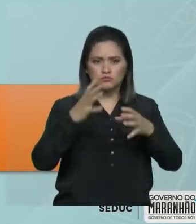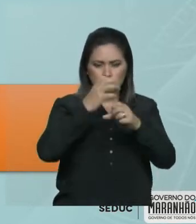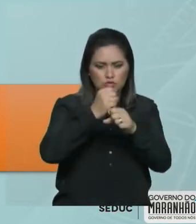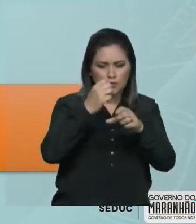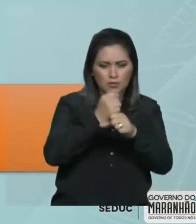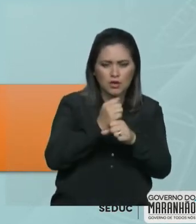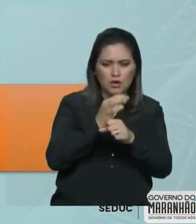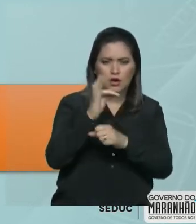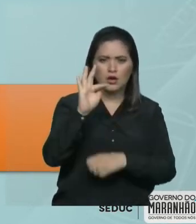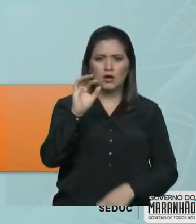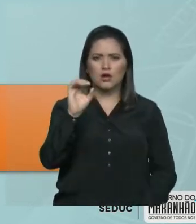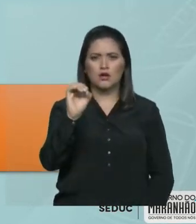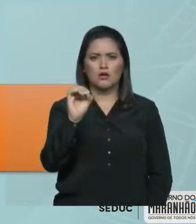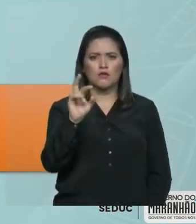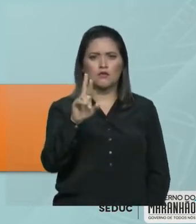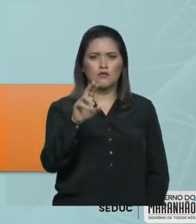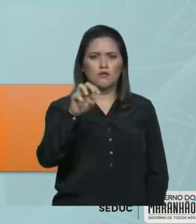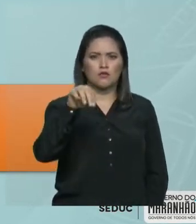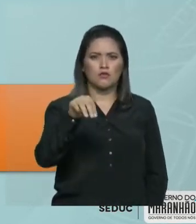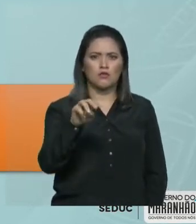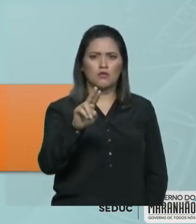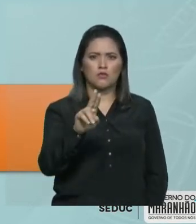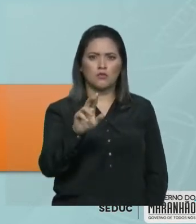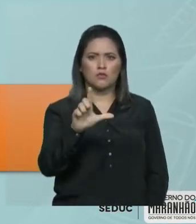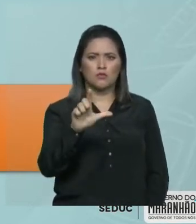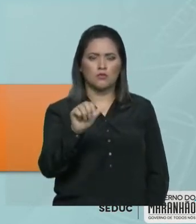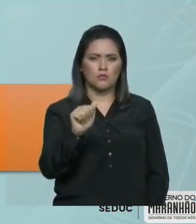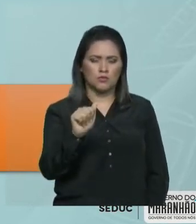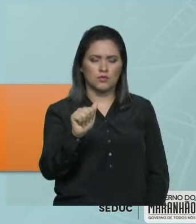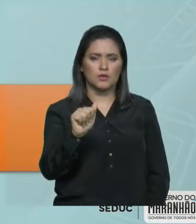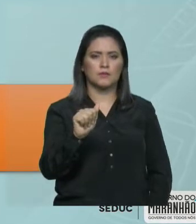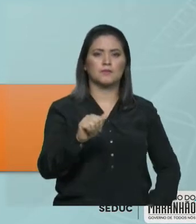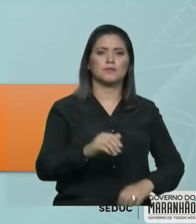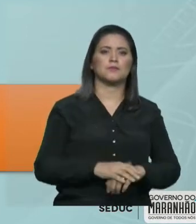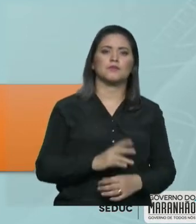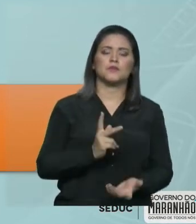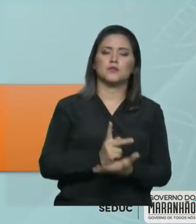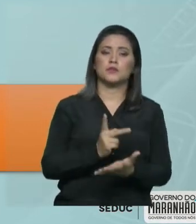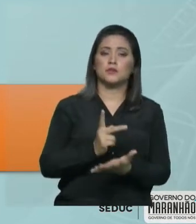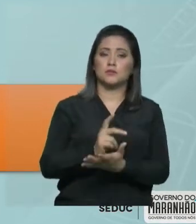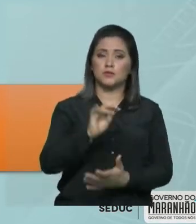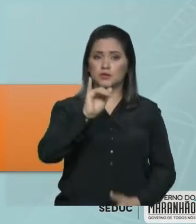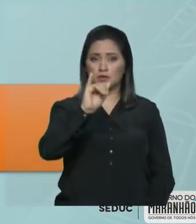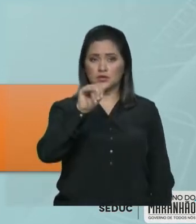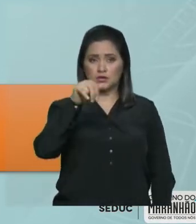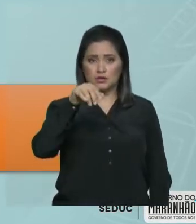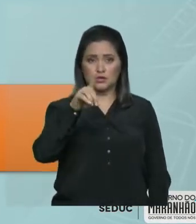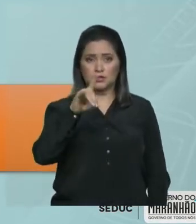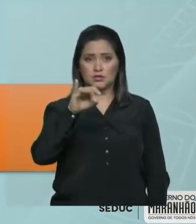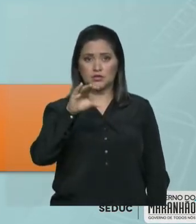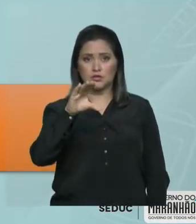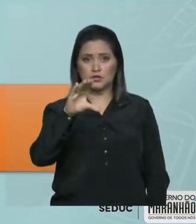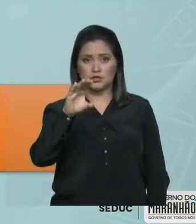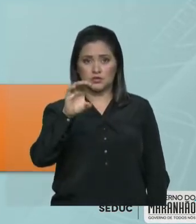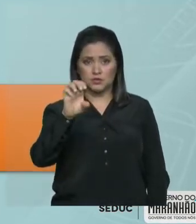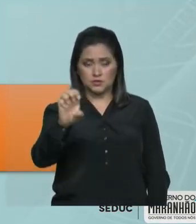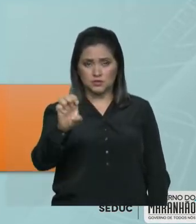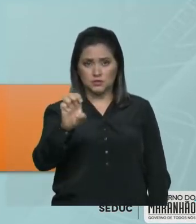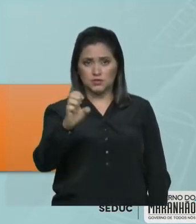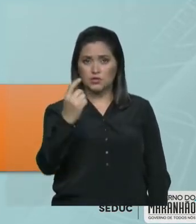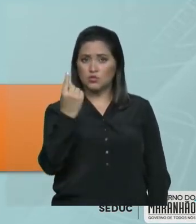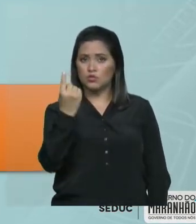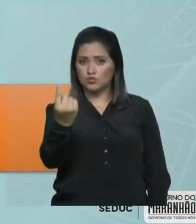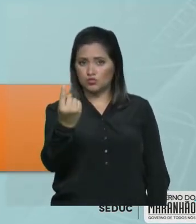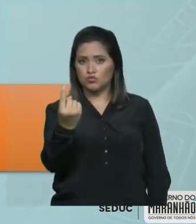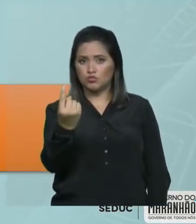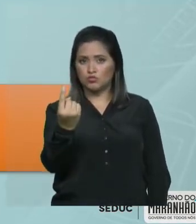fácil o entendimento das fórmulas, em todo o índice que eu colocar, toda a grandeza que eu trabalhar com o